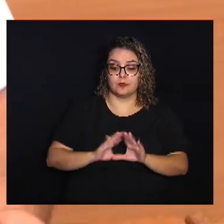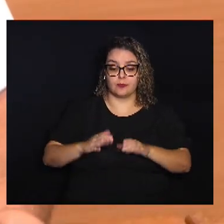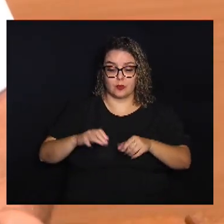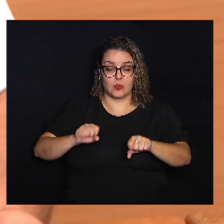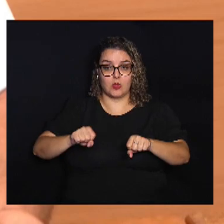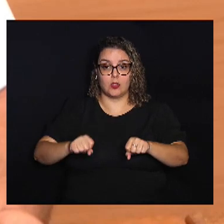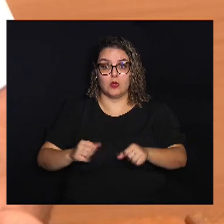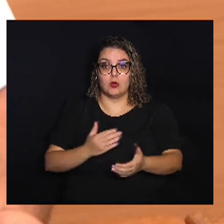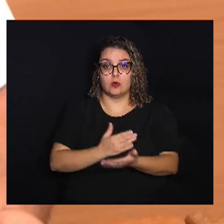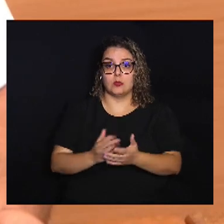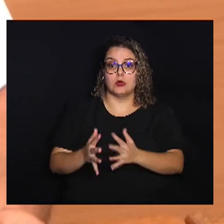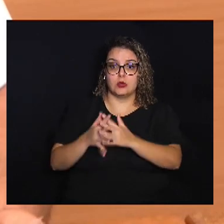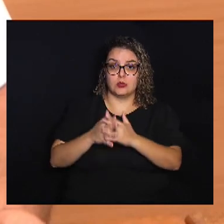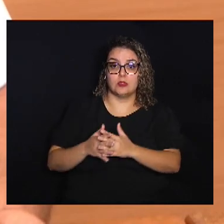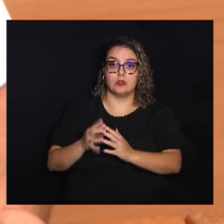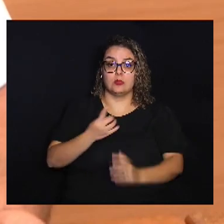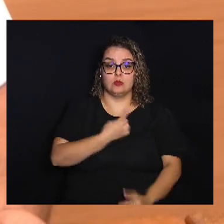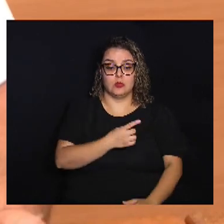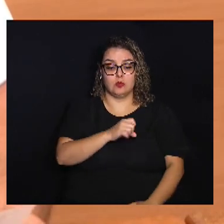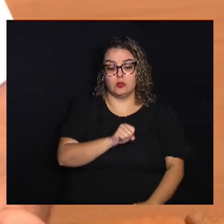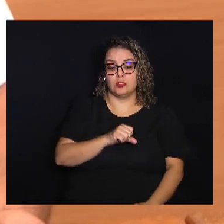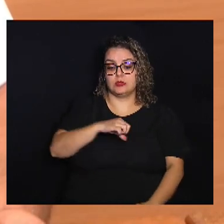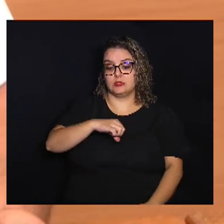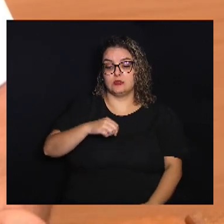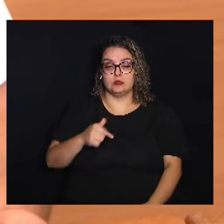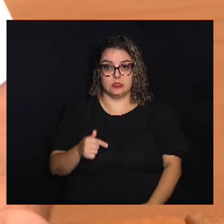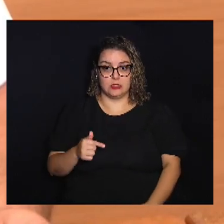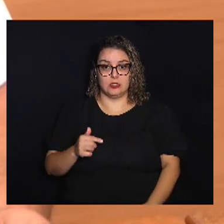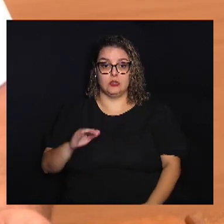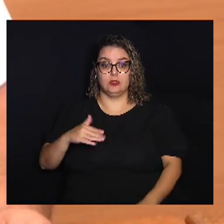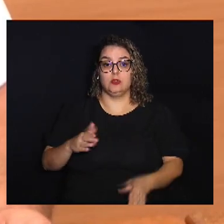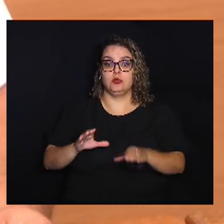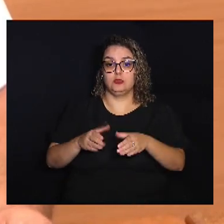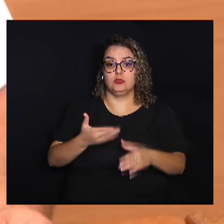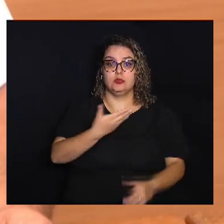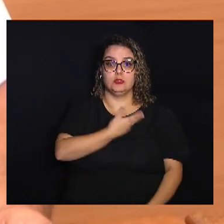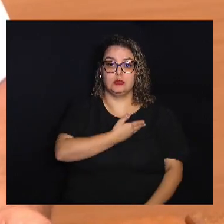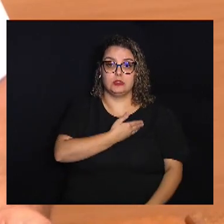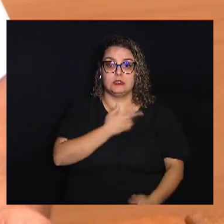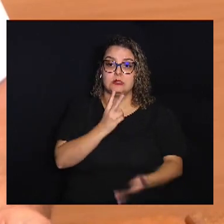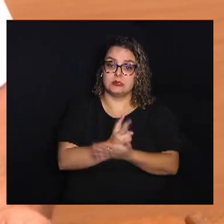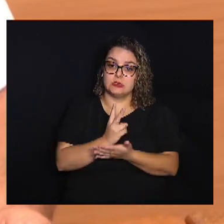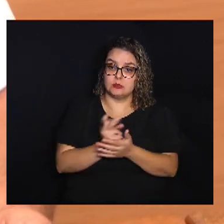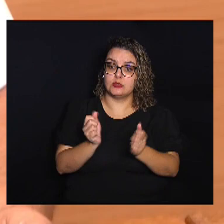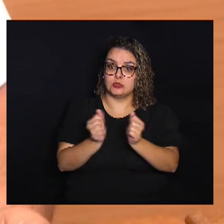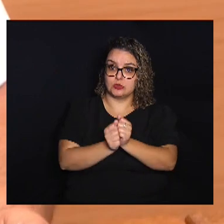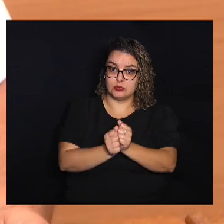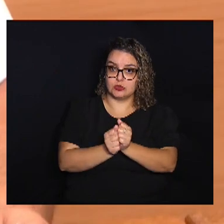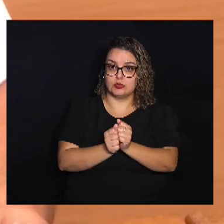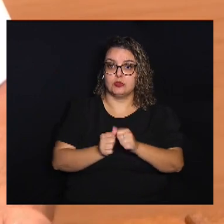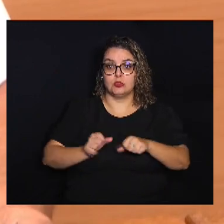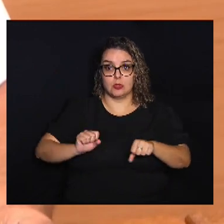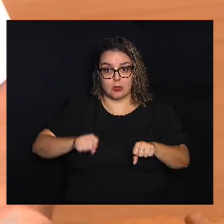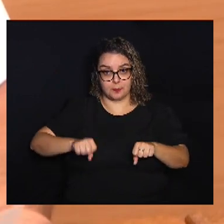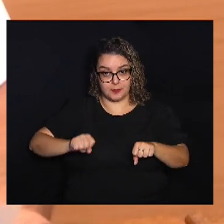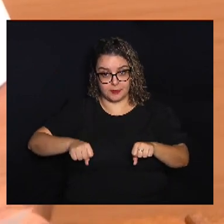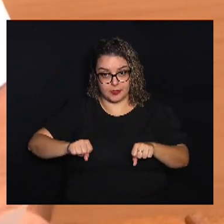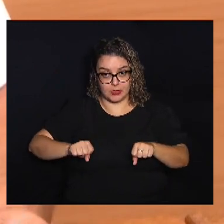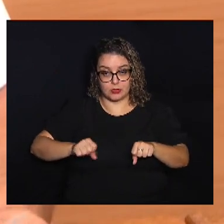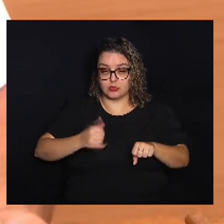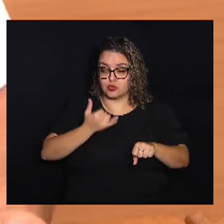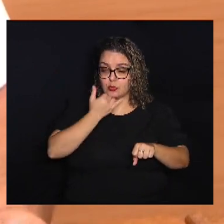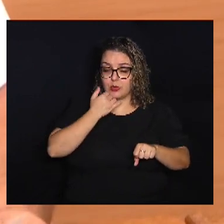Começou nos Estados Unidos em 1897 Quando um grupo de amigos se reunia Frequentemente com as suas bicicletas Mas em